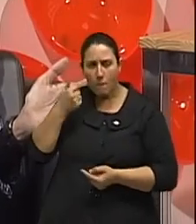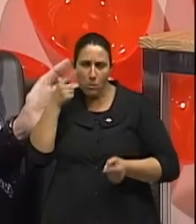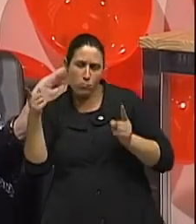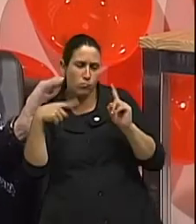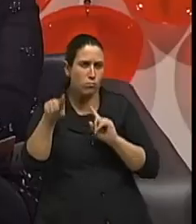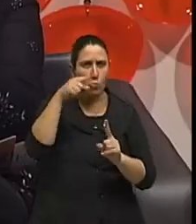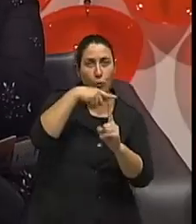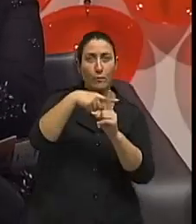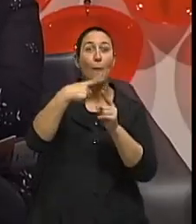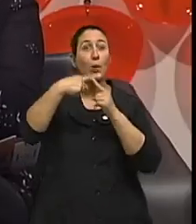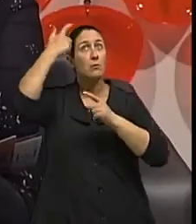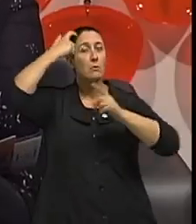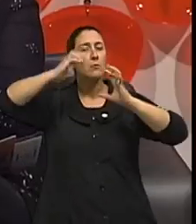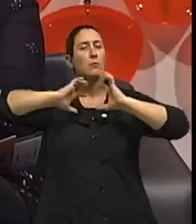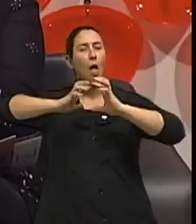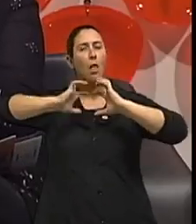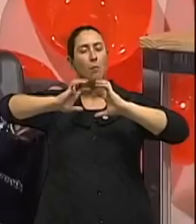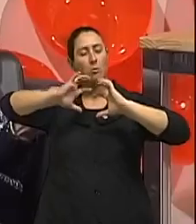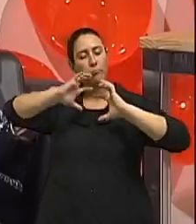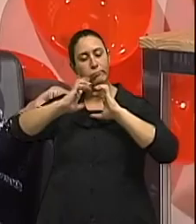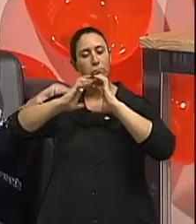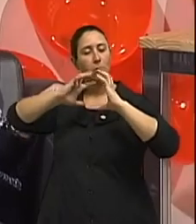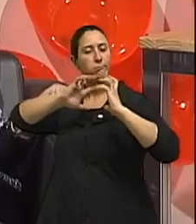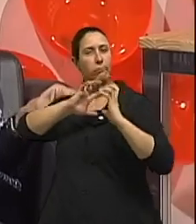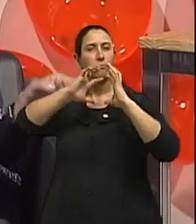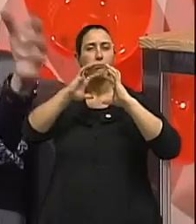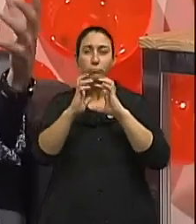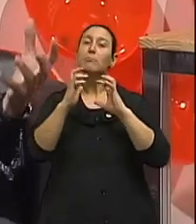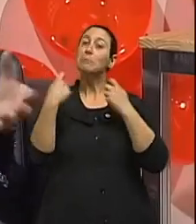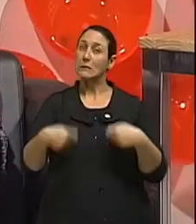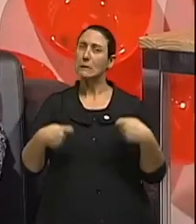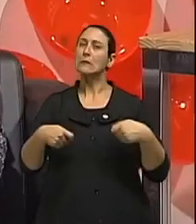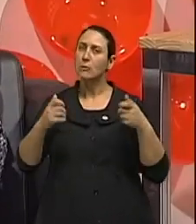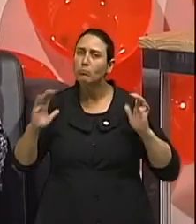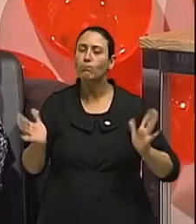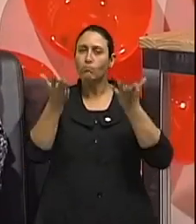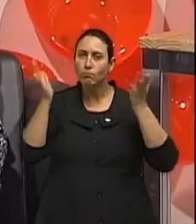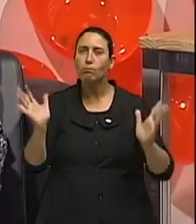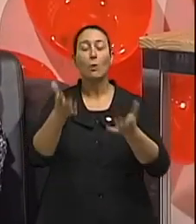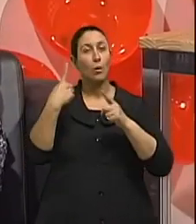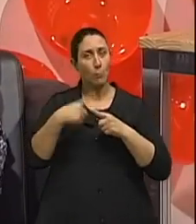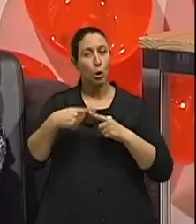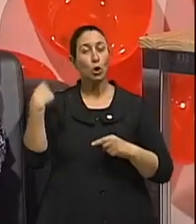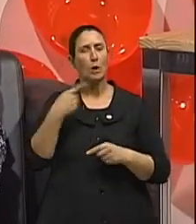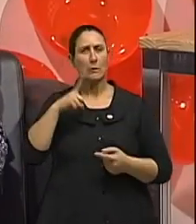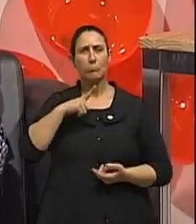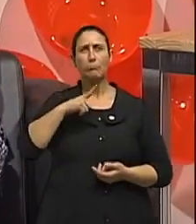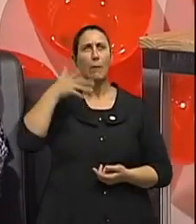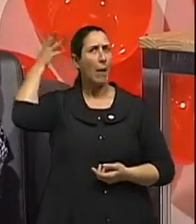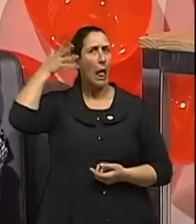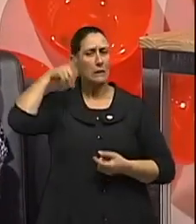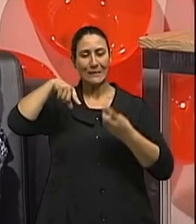Ou seja, o cérebro está fazendo uma rede. Exatamente. E nós queremos exercitar. Então, nós vamos ter uma palestra, inclusive,